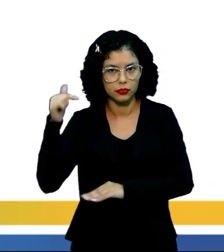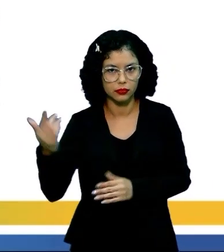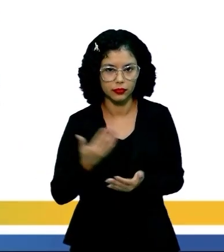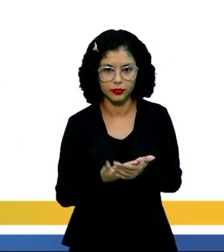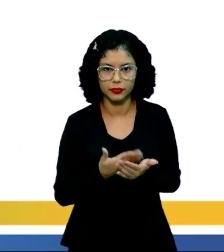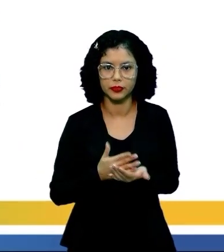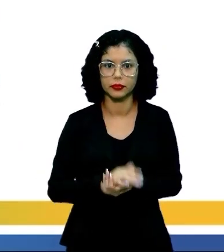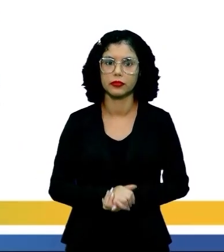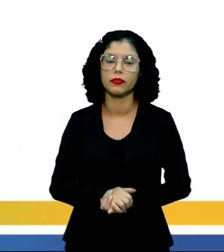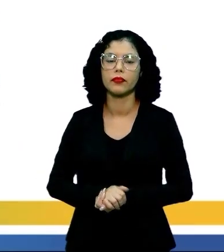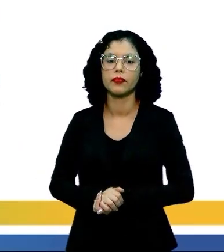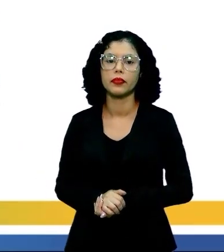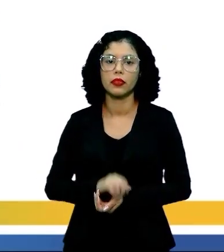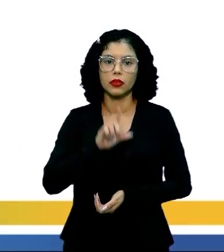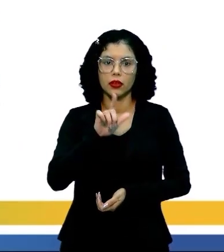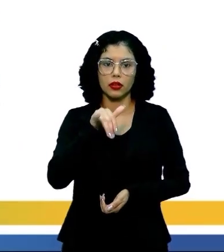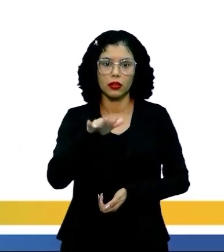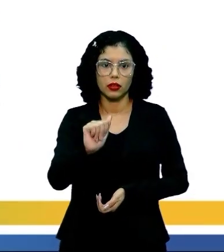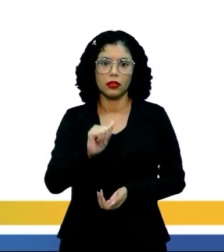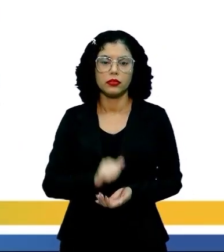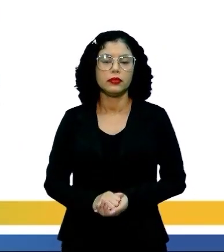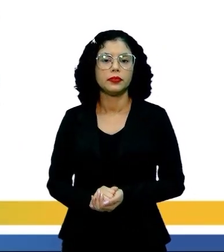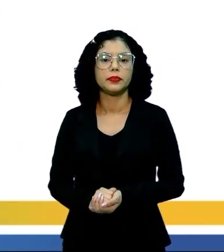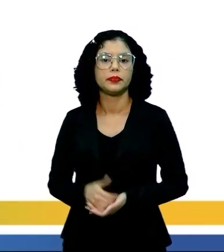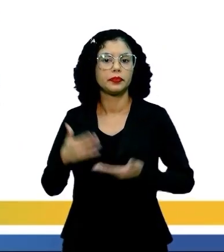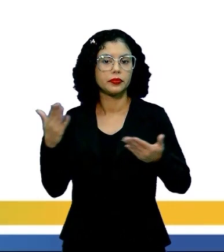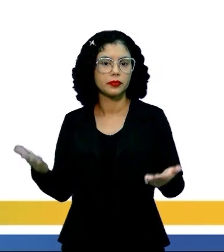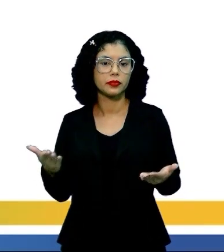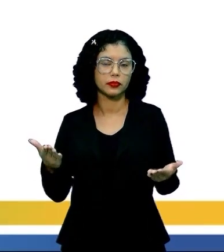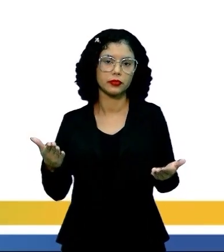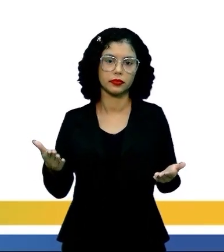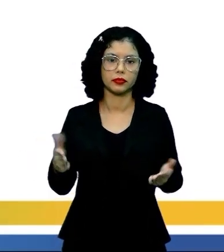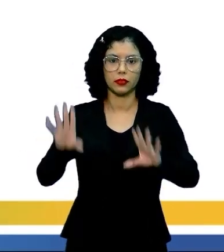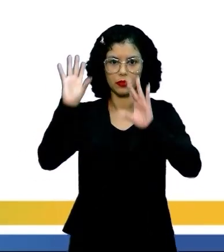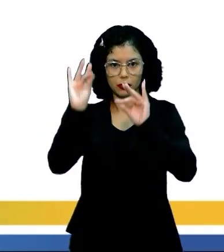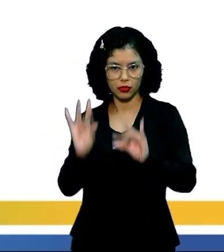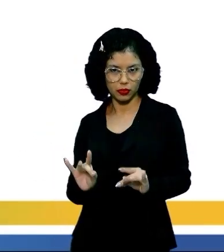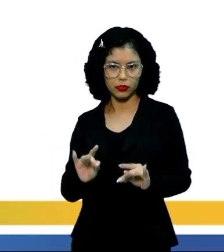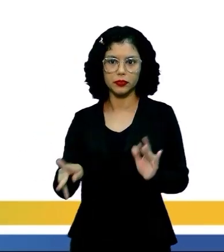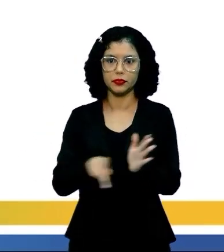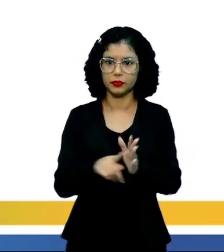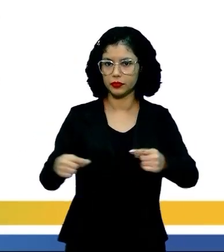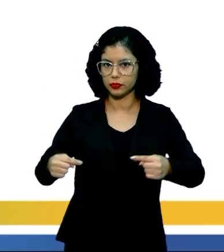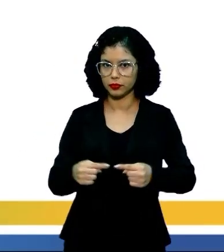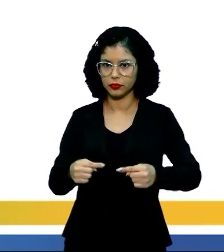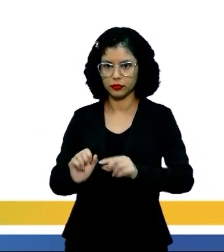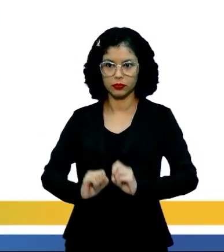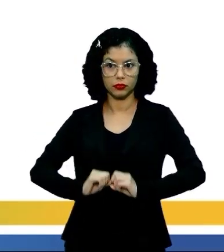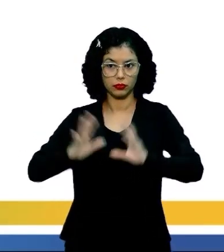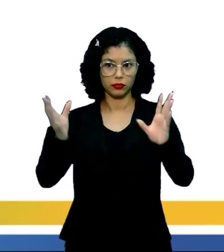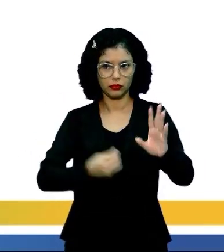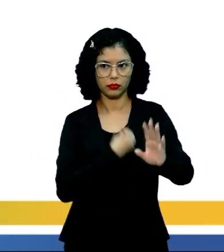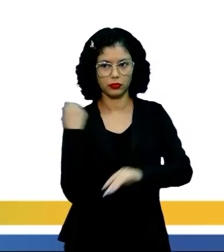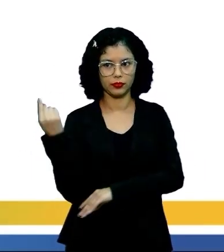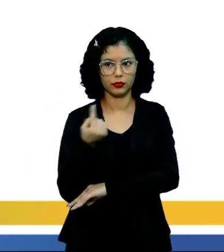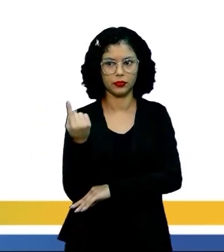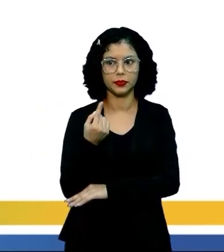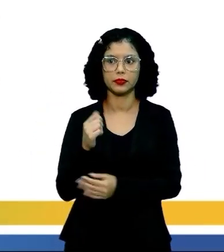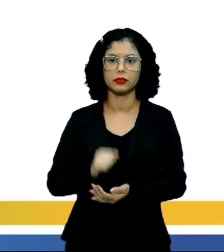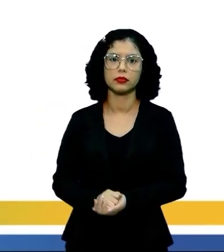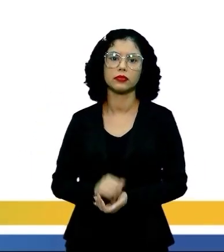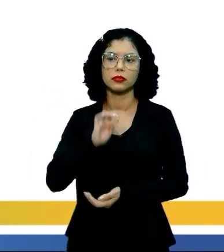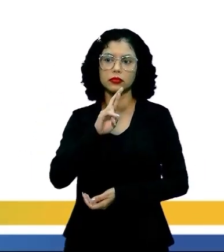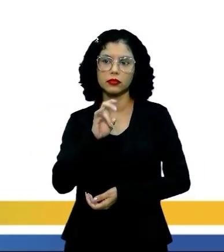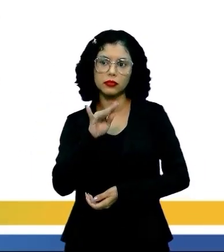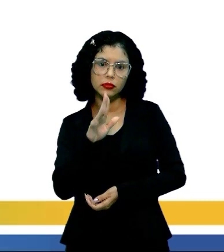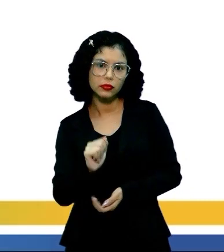aula, tá bom? Lima Barreto. Lima Barreto, seu estilo é fruto da combinação explosiva de uma vida pessoal com